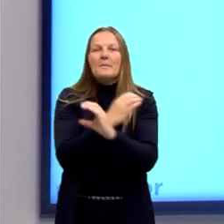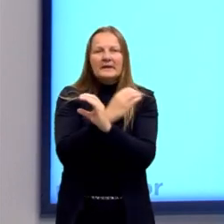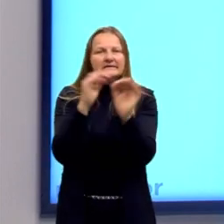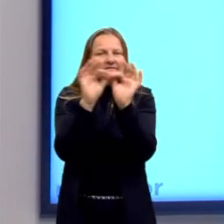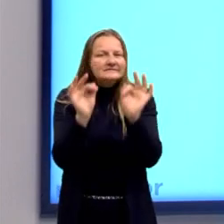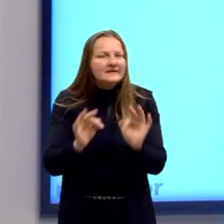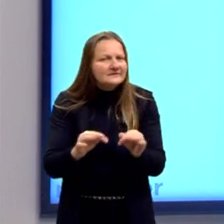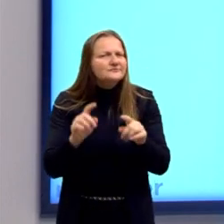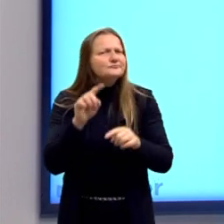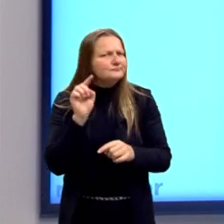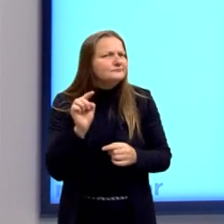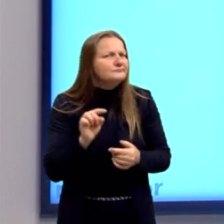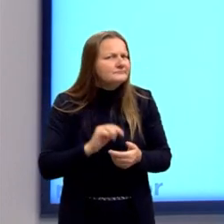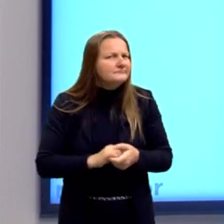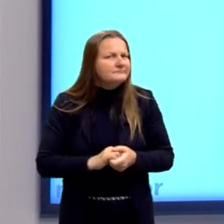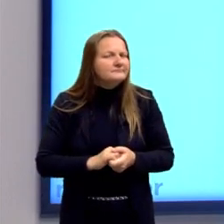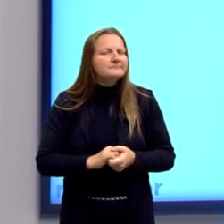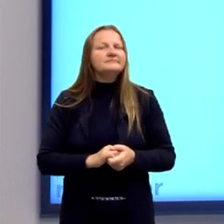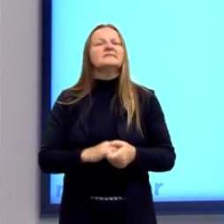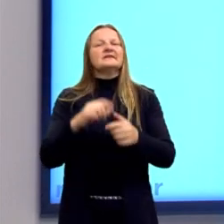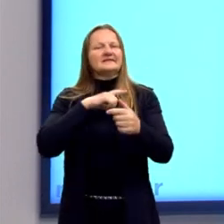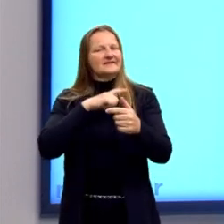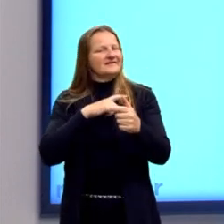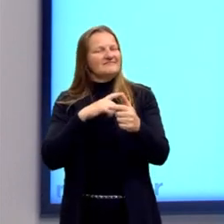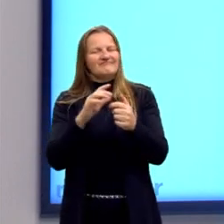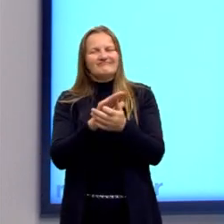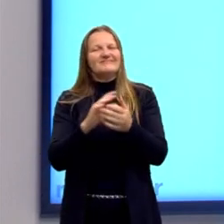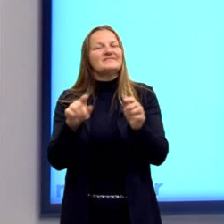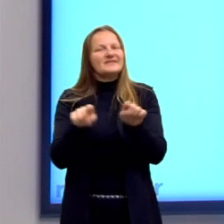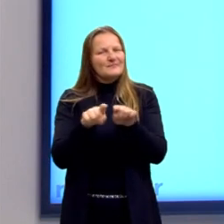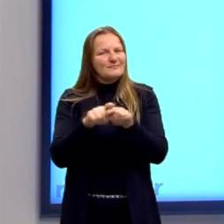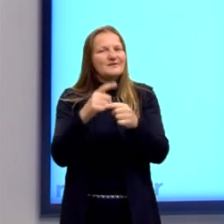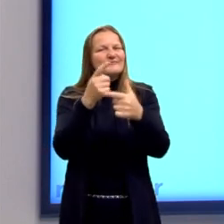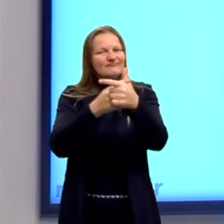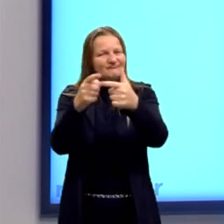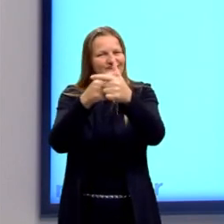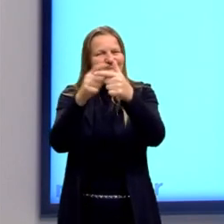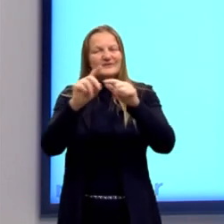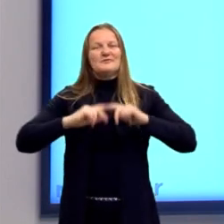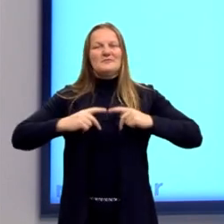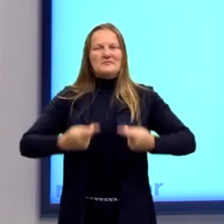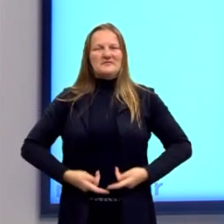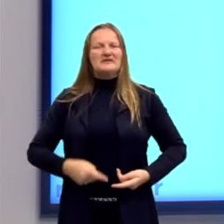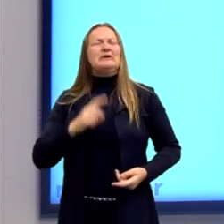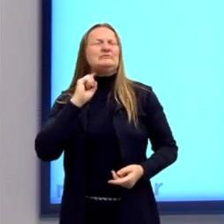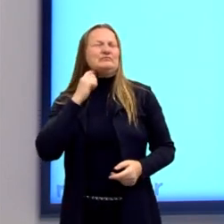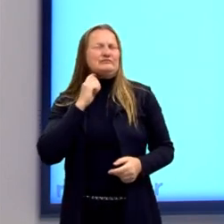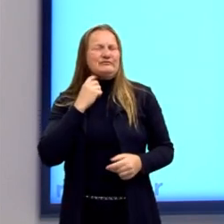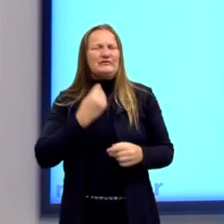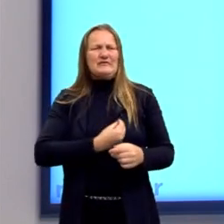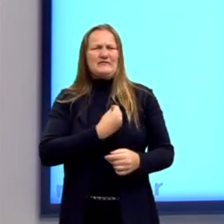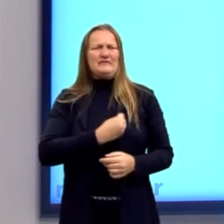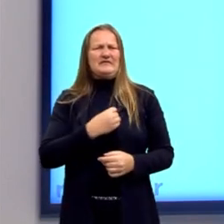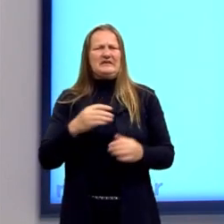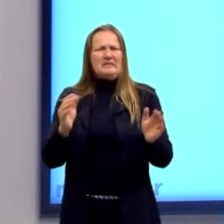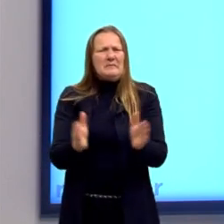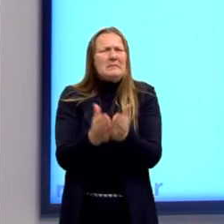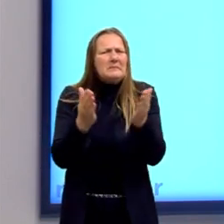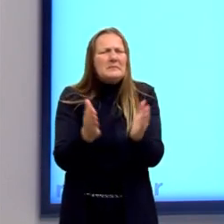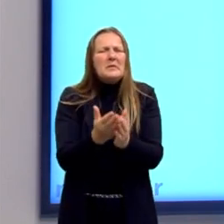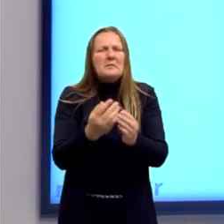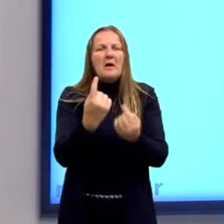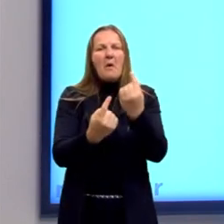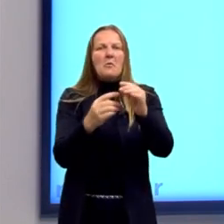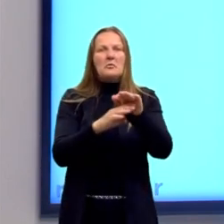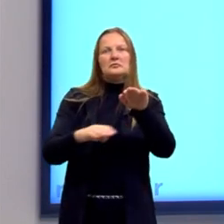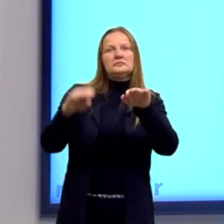etc. Mas também trouxe problemas para a humanidade, trouxe poluição, trouxe pobreza. Nós vamos